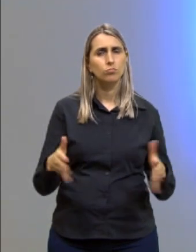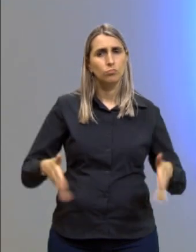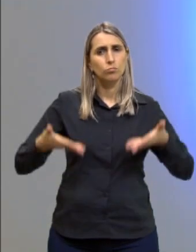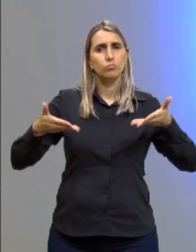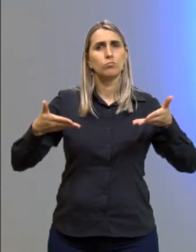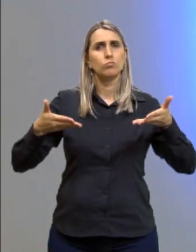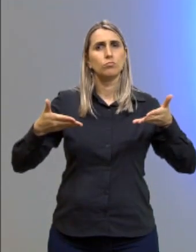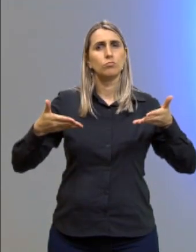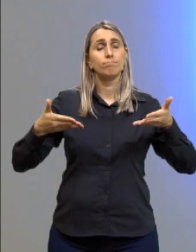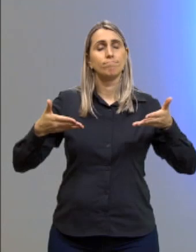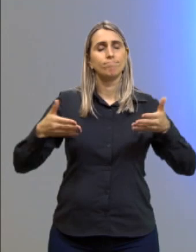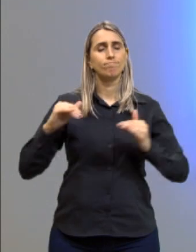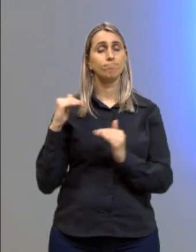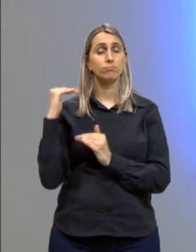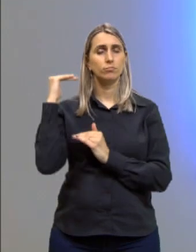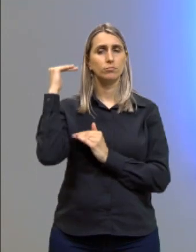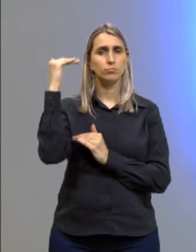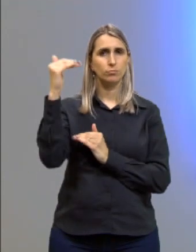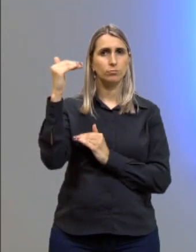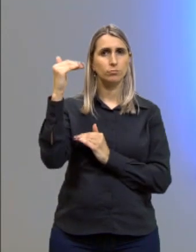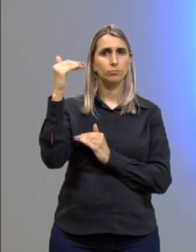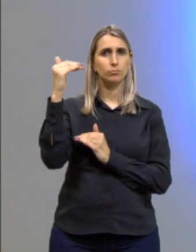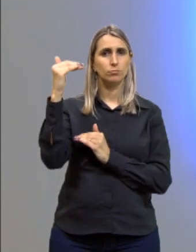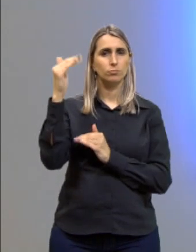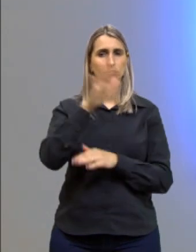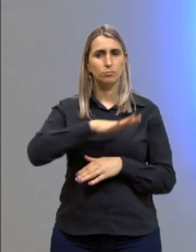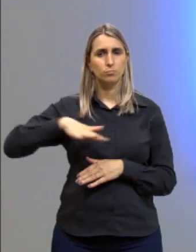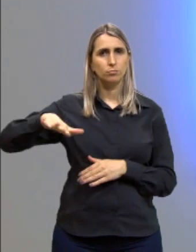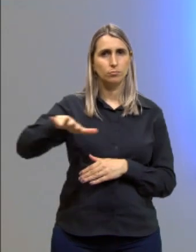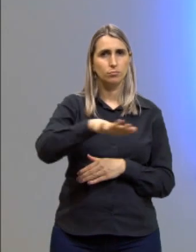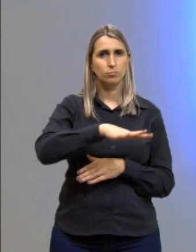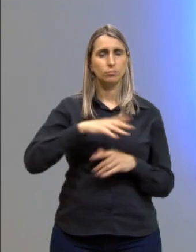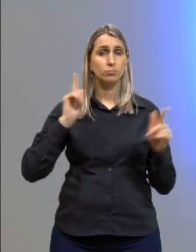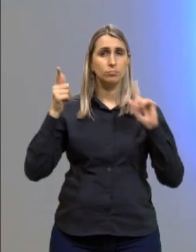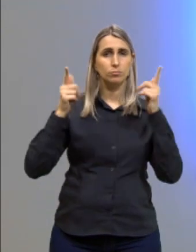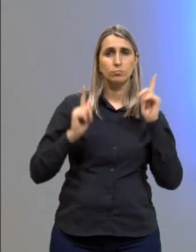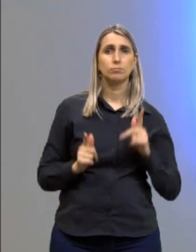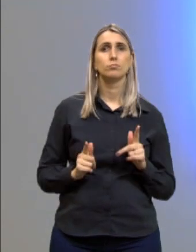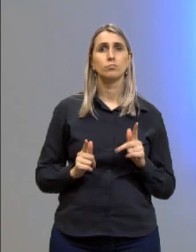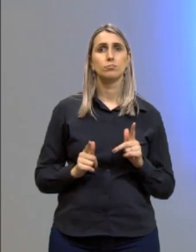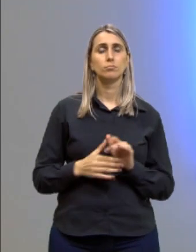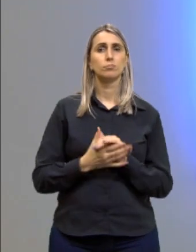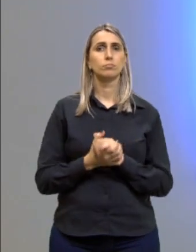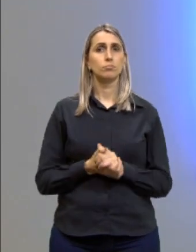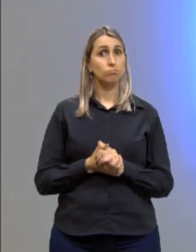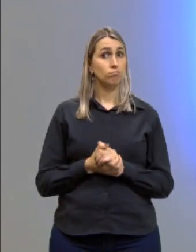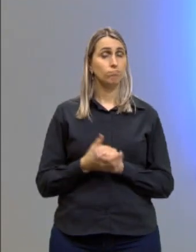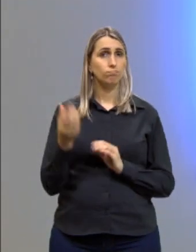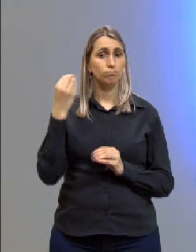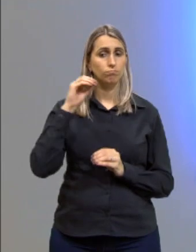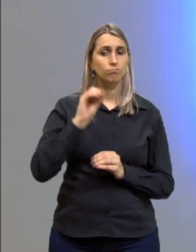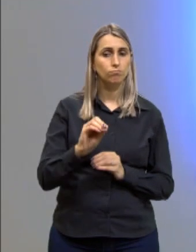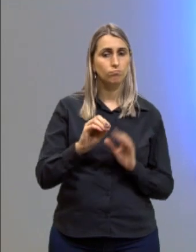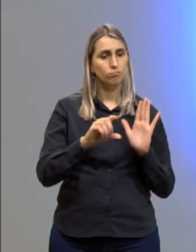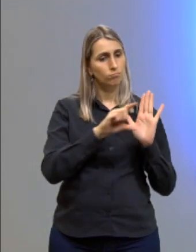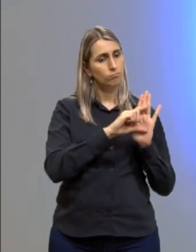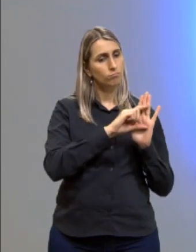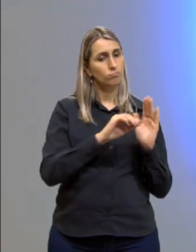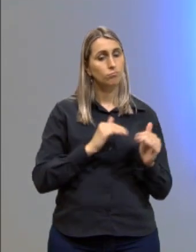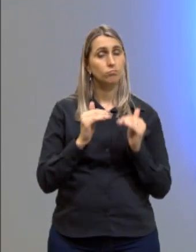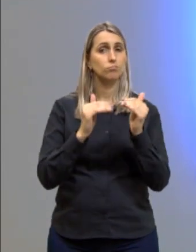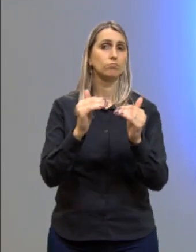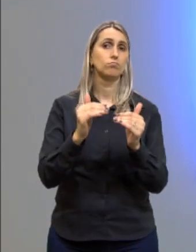fomentam a elitização dos ambientes de entretenimento. O que ela coloca aqui no primeiro do